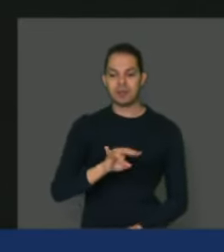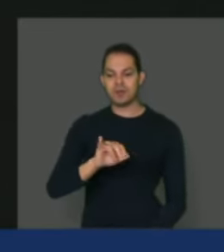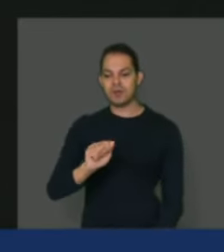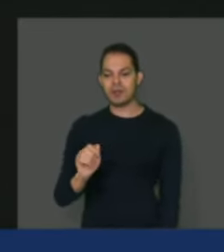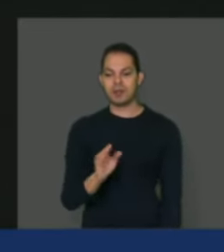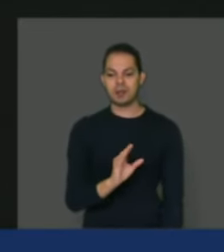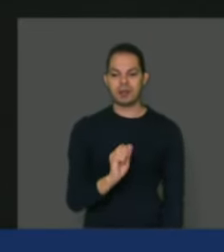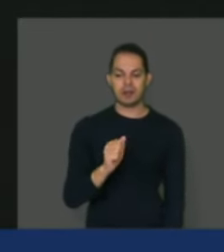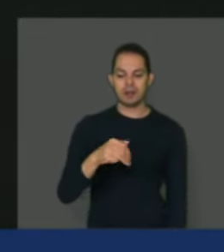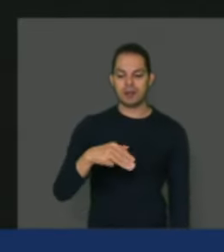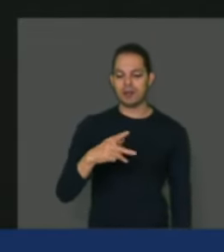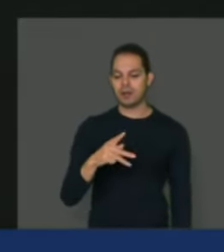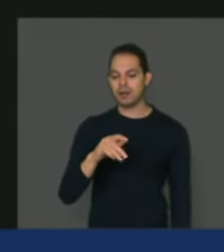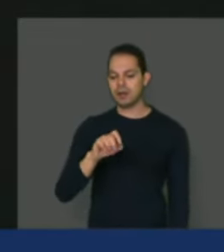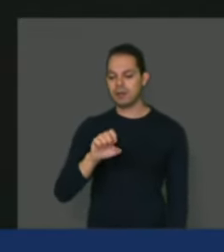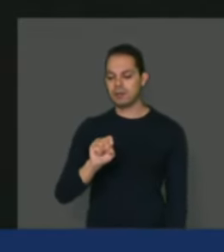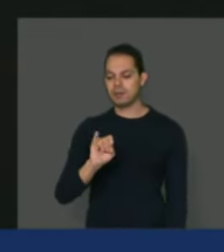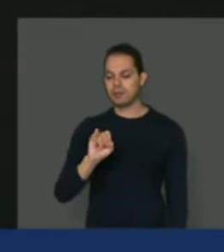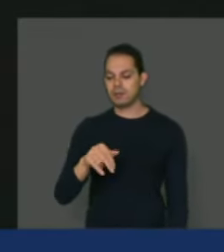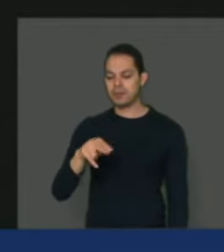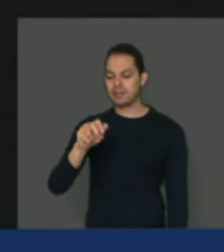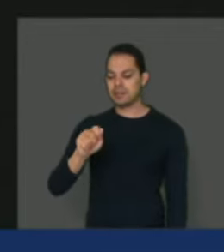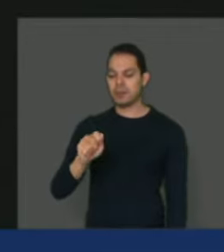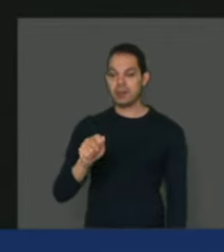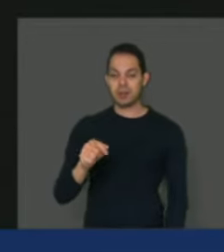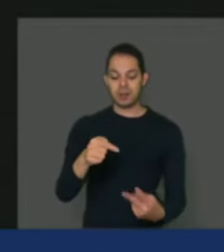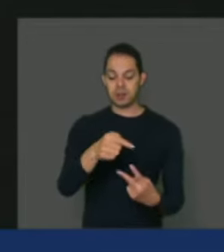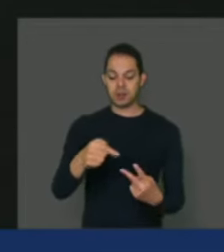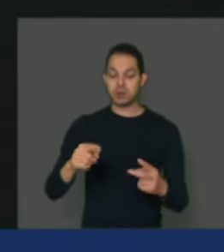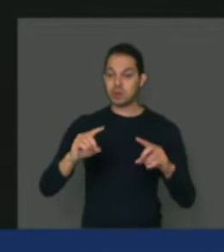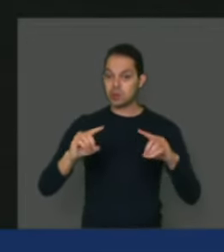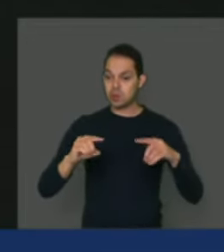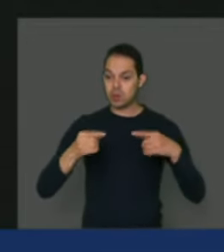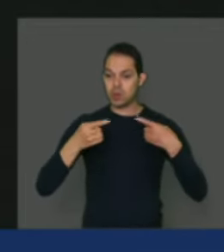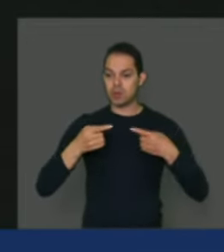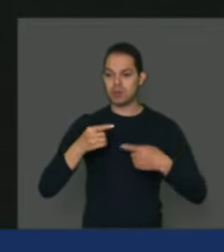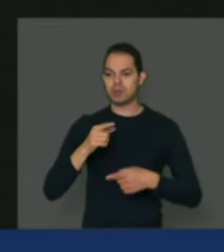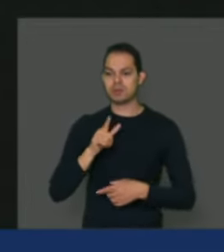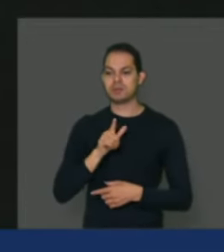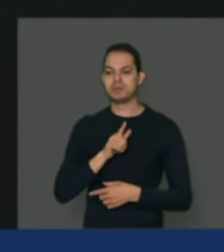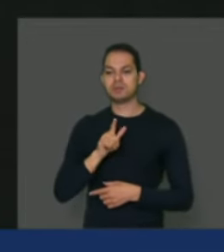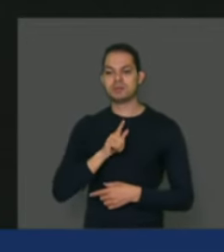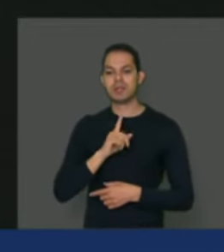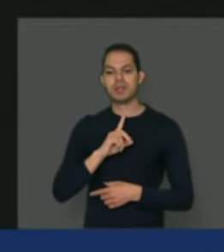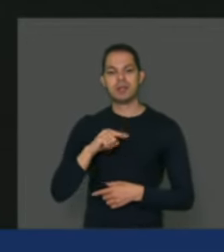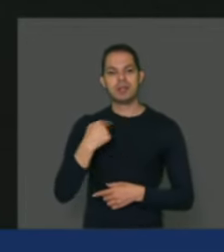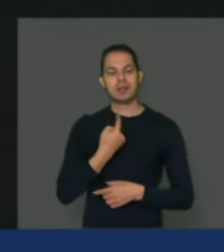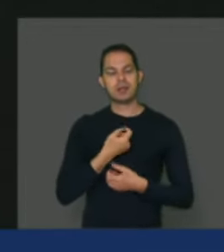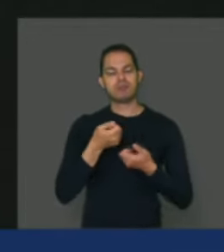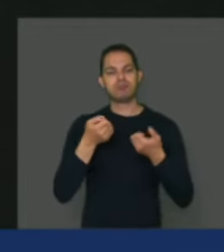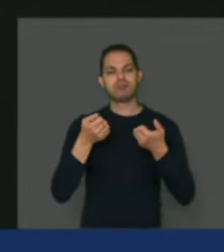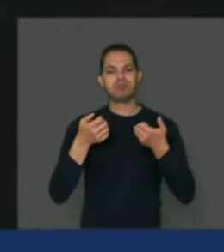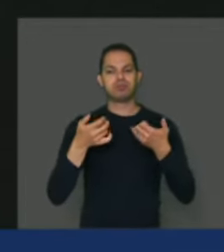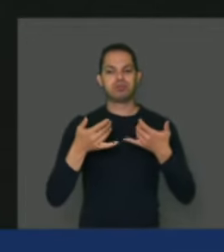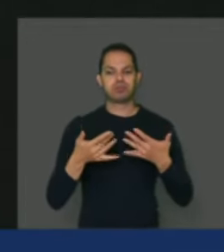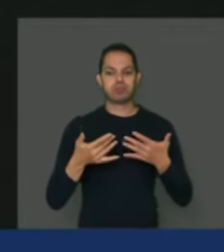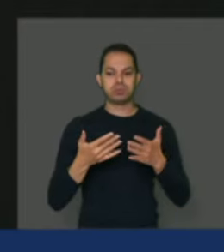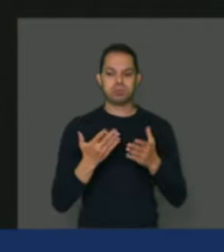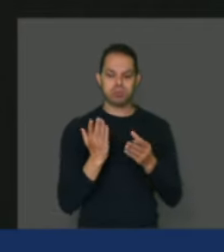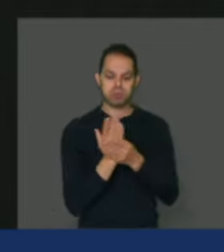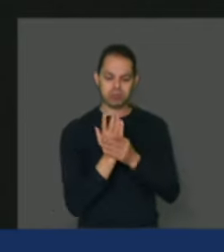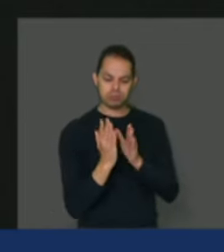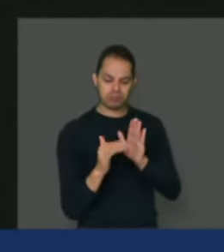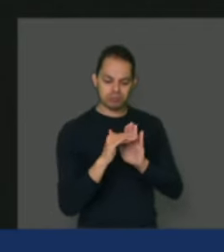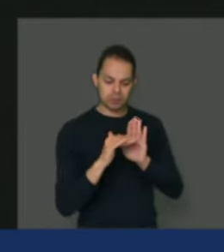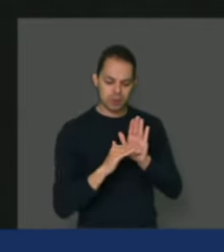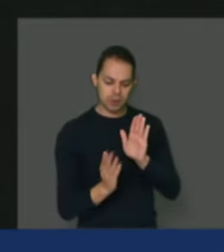temos dois grandes desafios e nós estamos colocando no processo do debate a